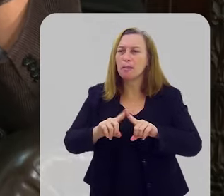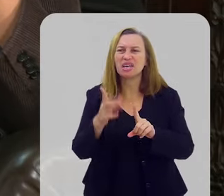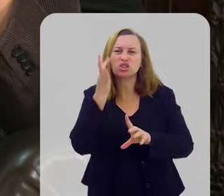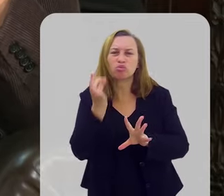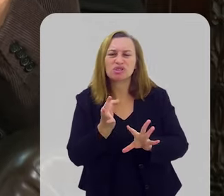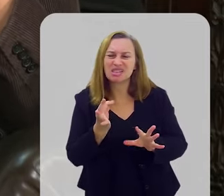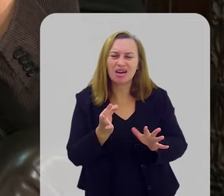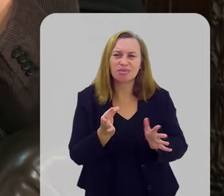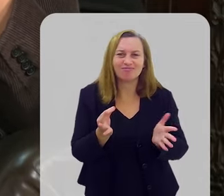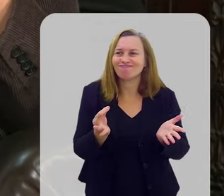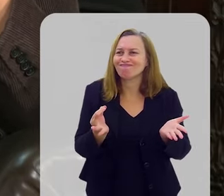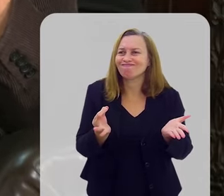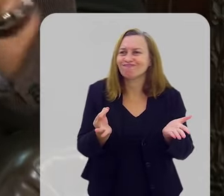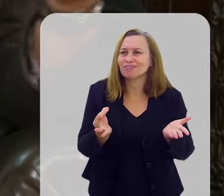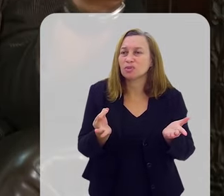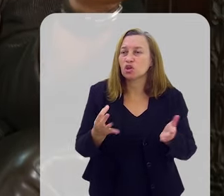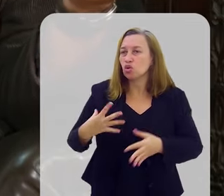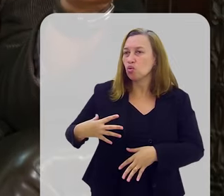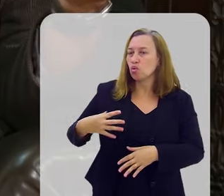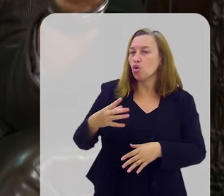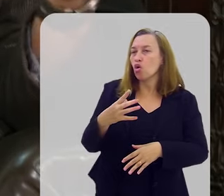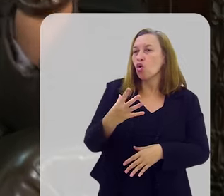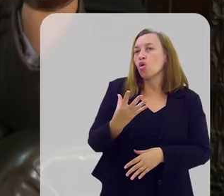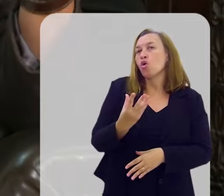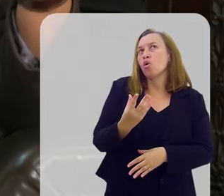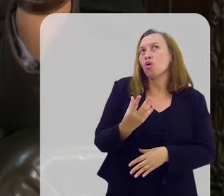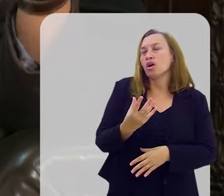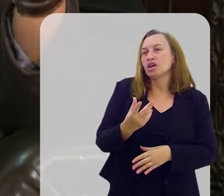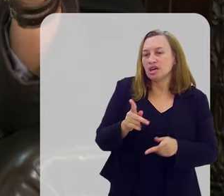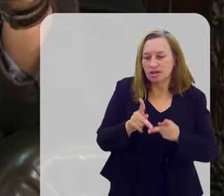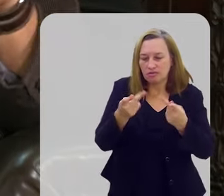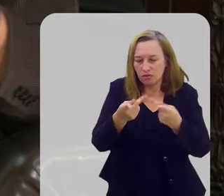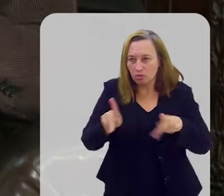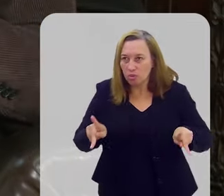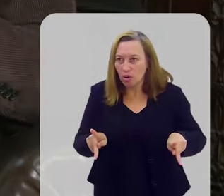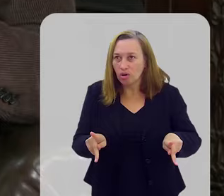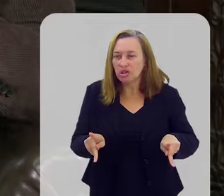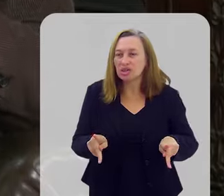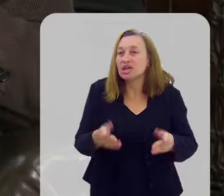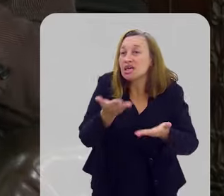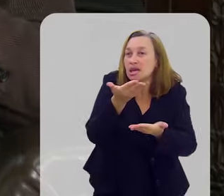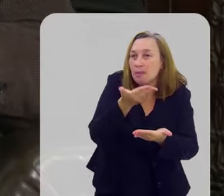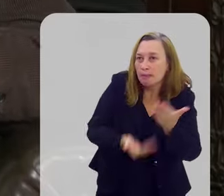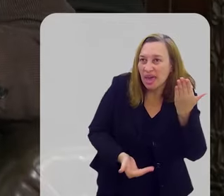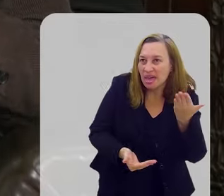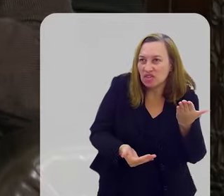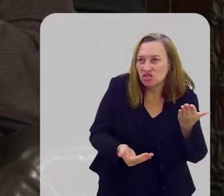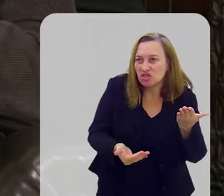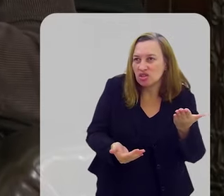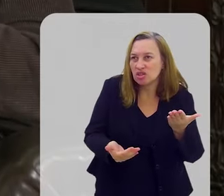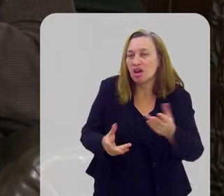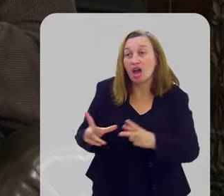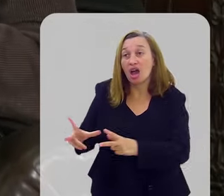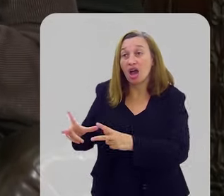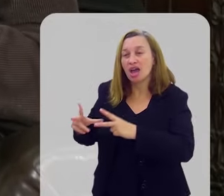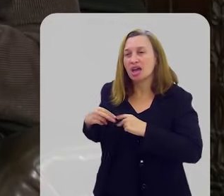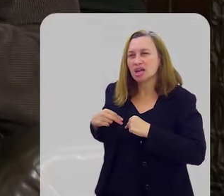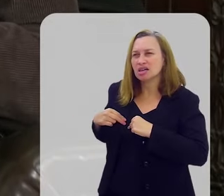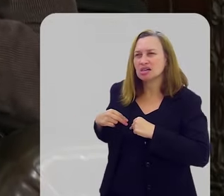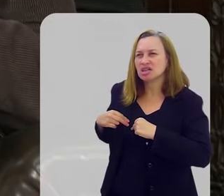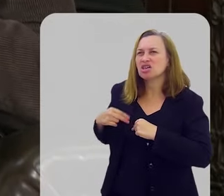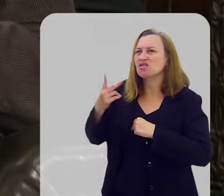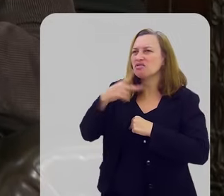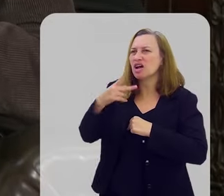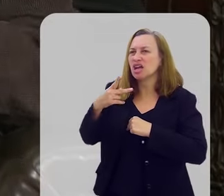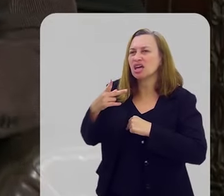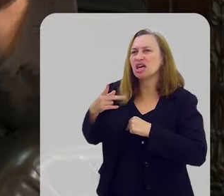ela não sabe que está perdida. O filho pródigo que pede a sua herança, Taizinha falou, Júlio, fala isso no outro programa, mas Taís,